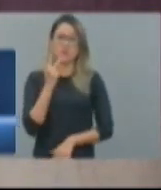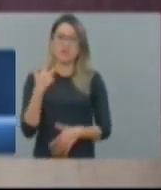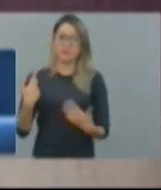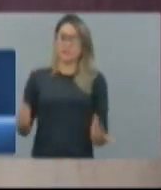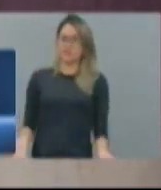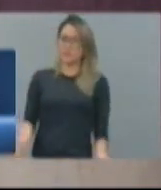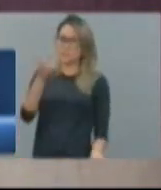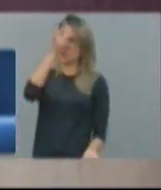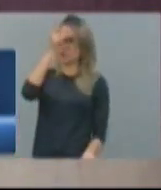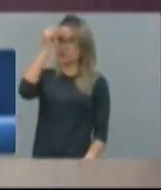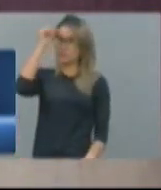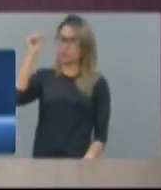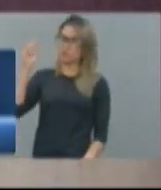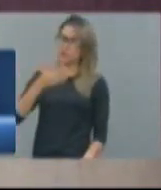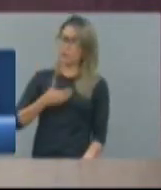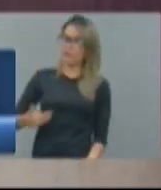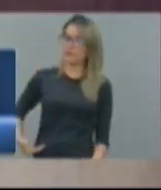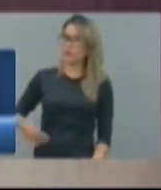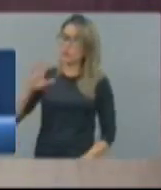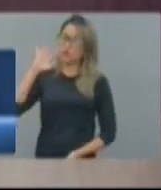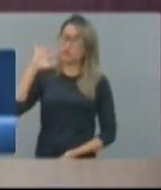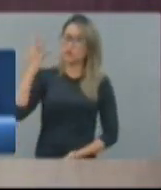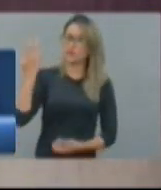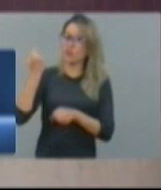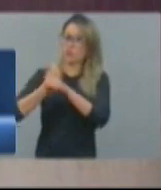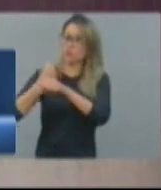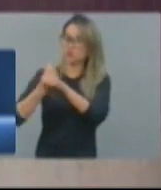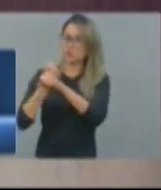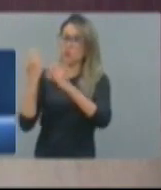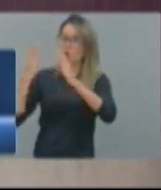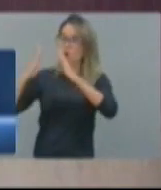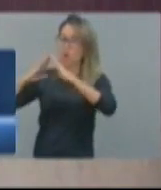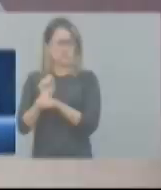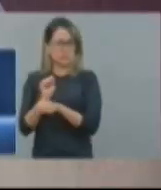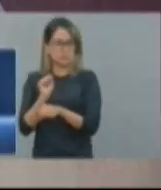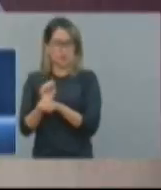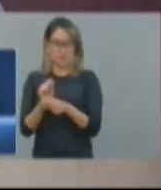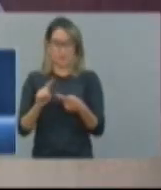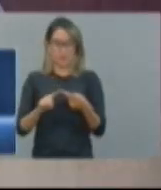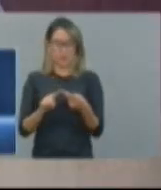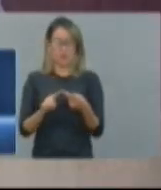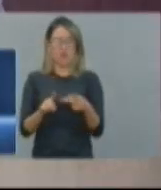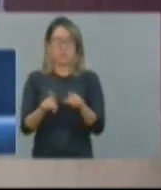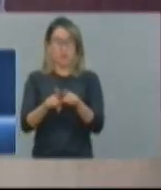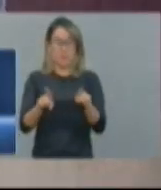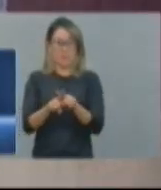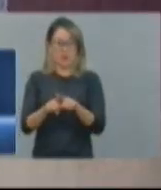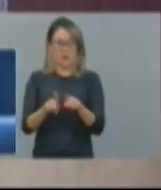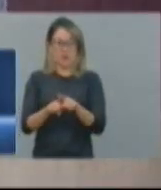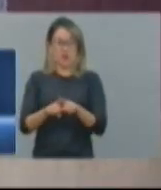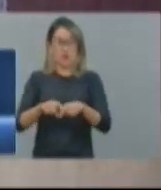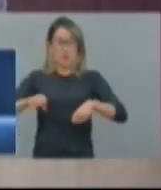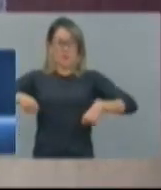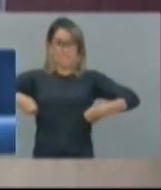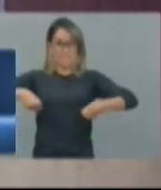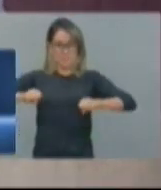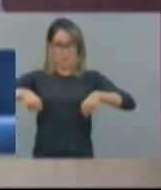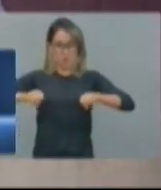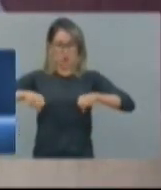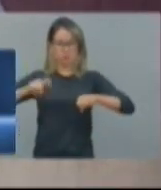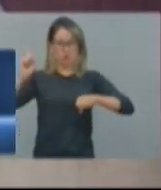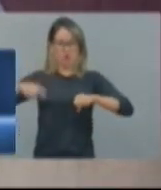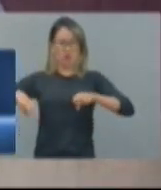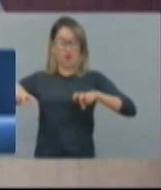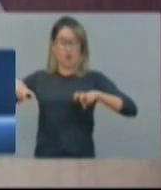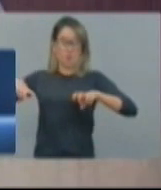preferiu construir hospitais novos a um custo muito mais alto. 20% dos pacientes que chegam no